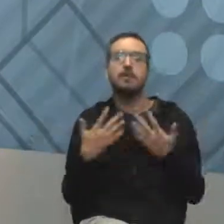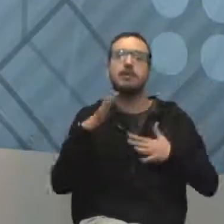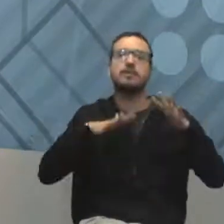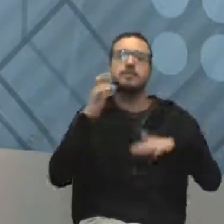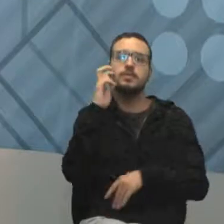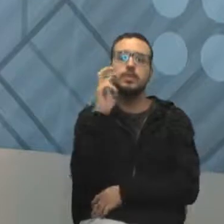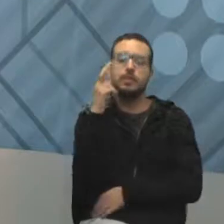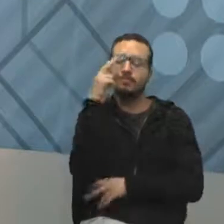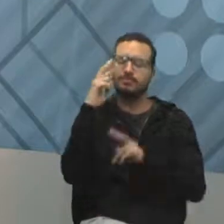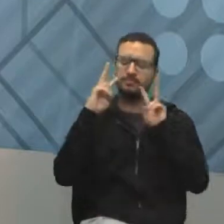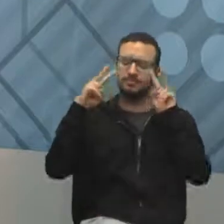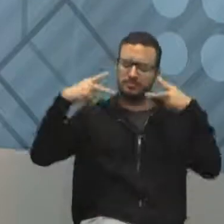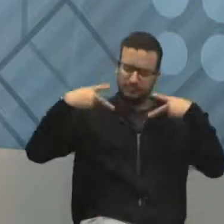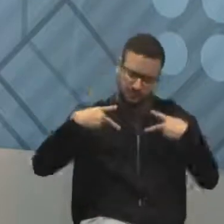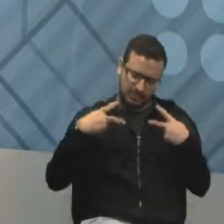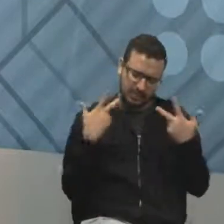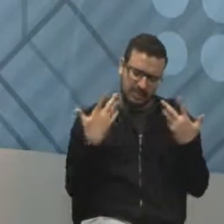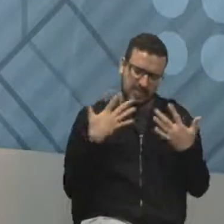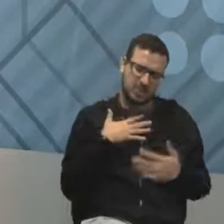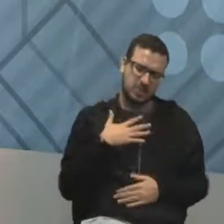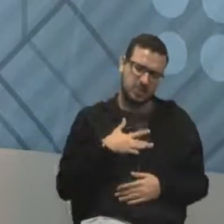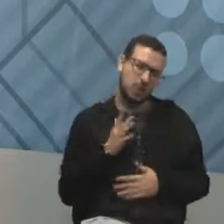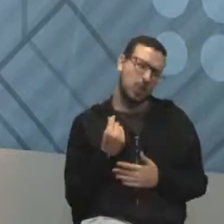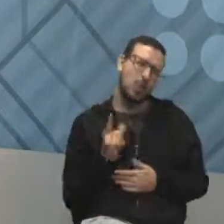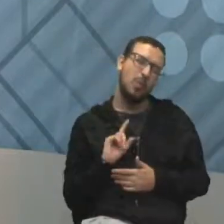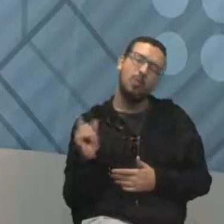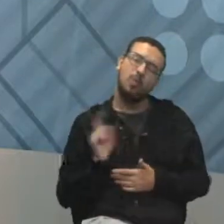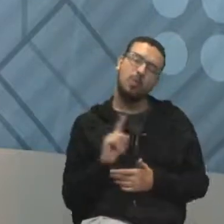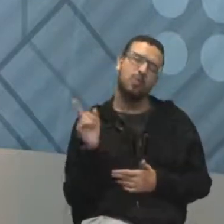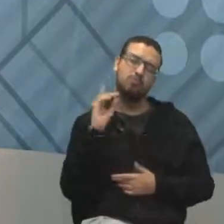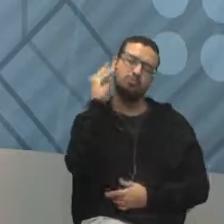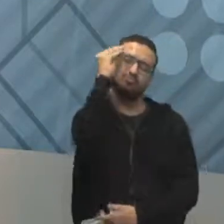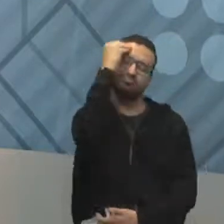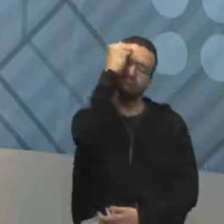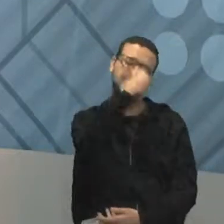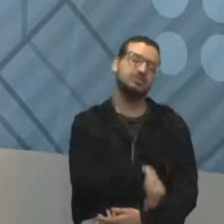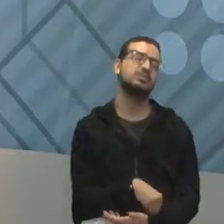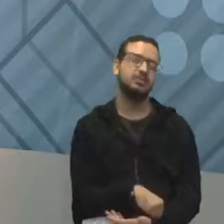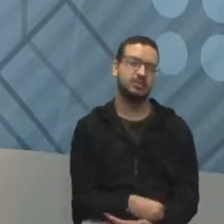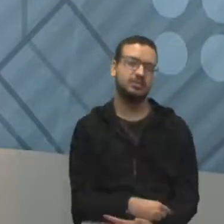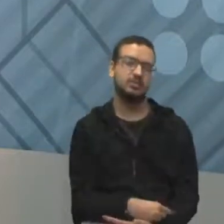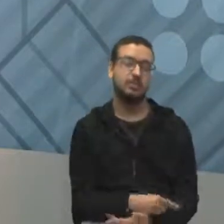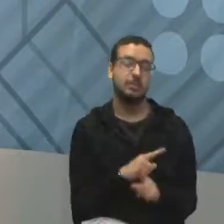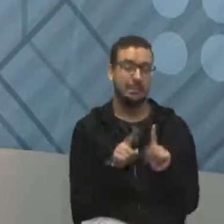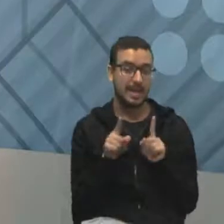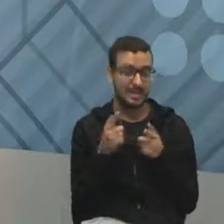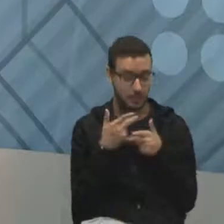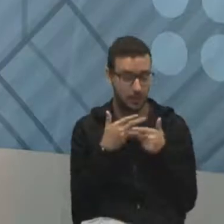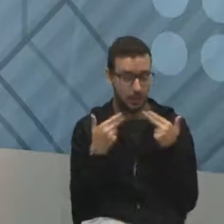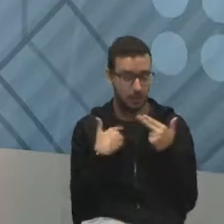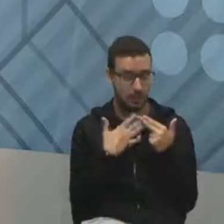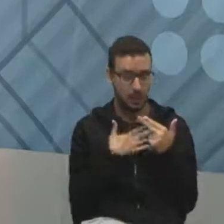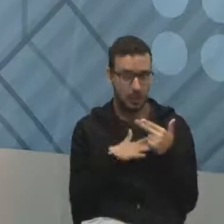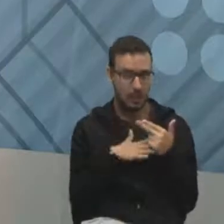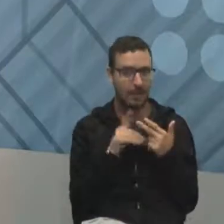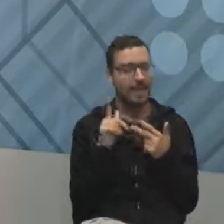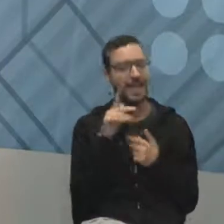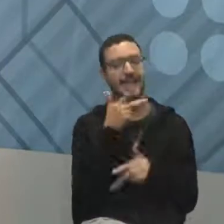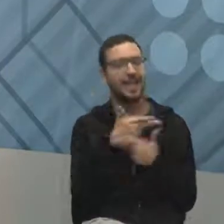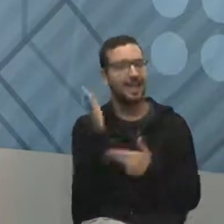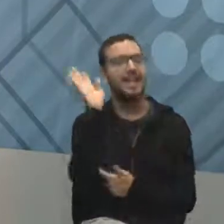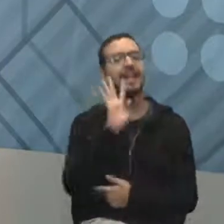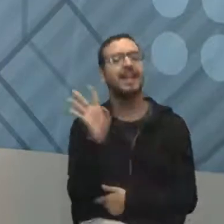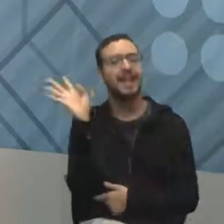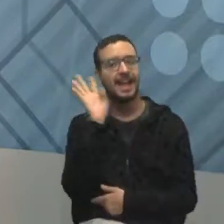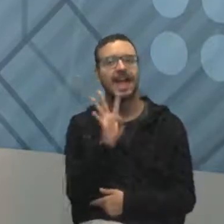olha para você e você fala, você não gosta muito. E, na verdade, aquilo que, às vezes, você não gosta é uma coisa muito bacana e que torna